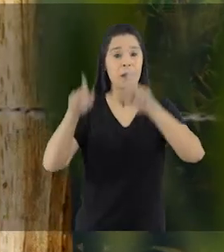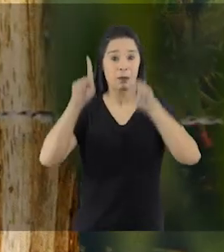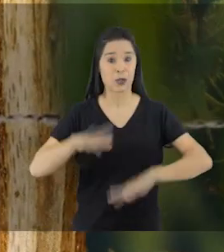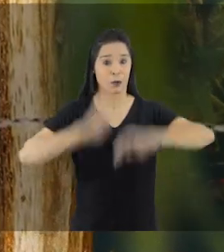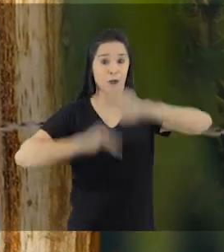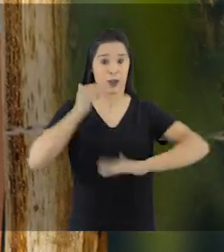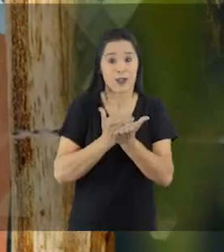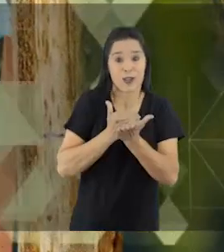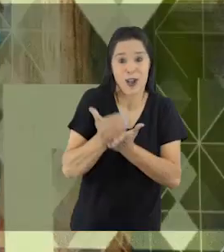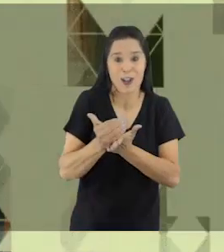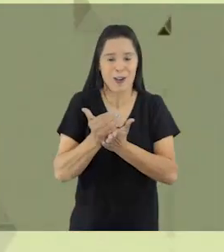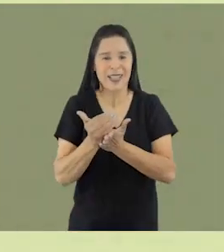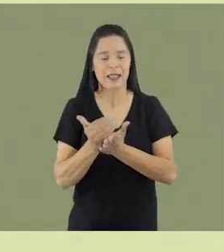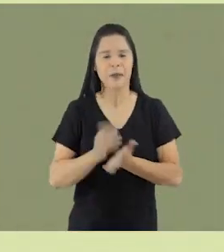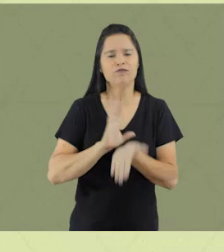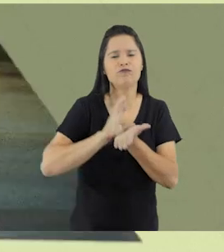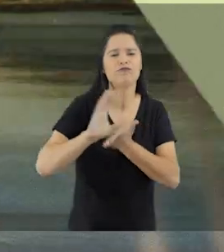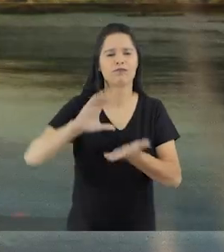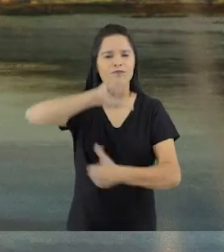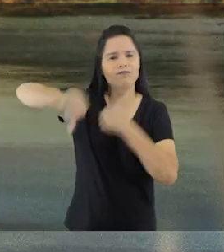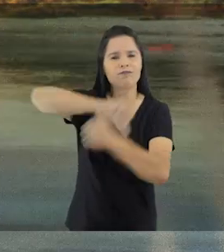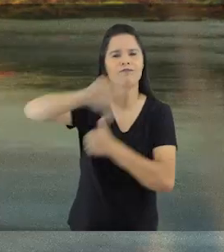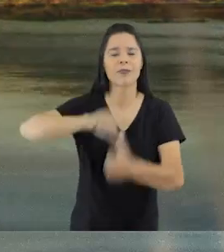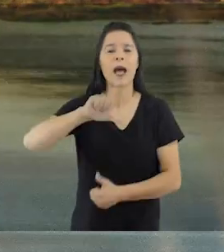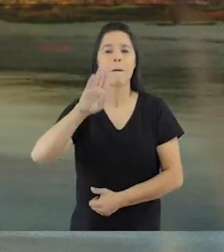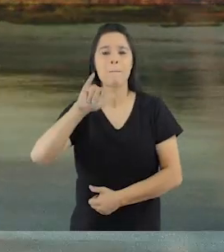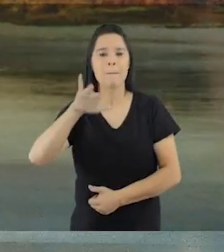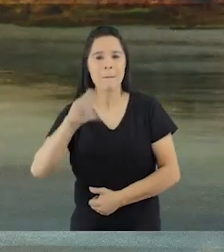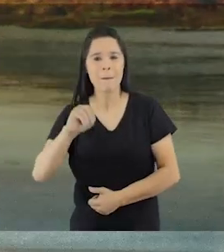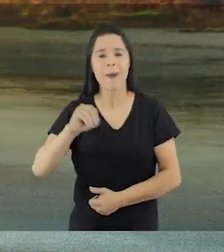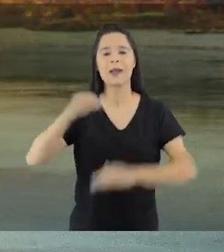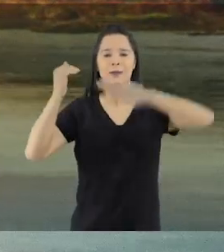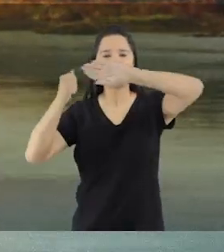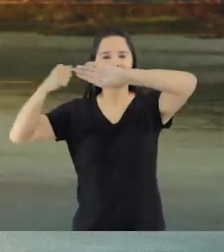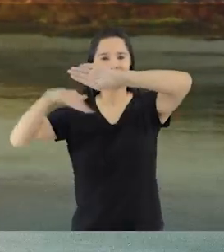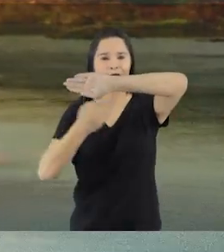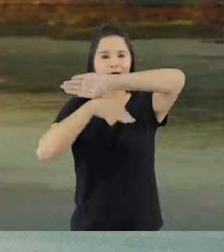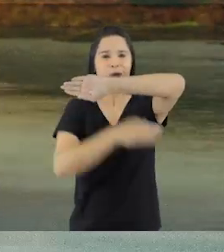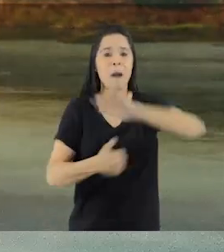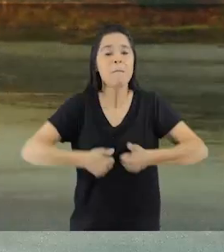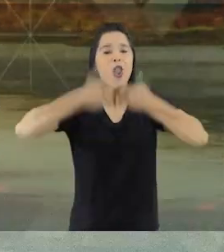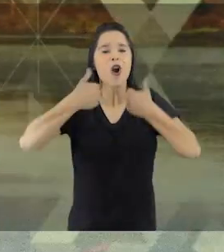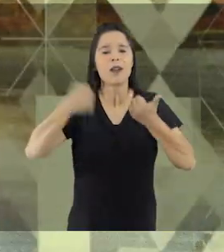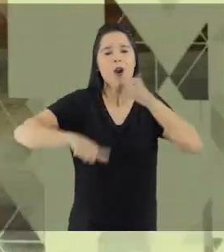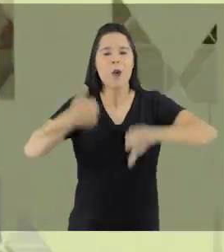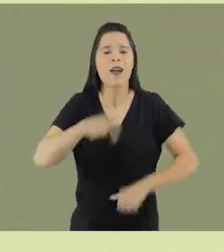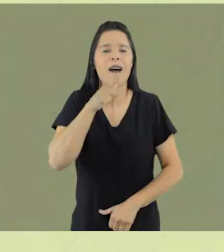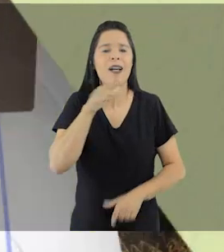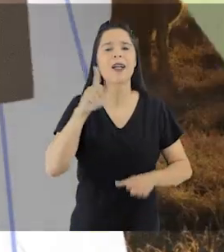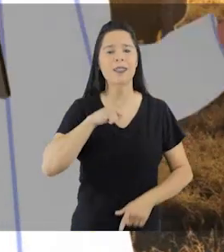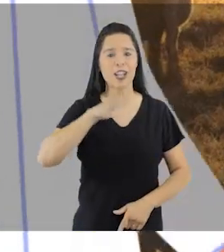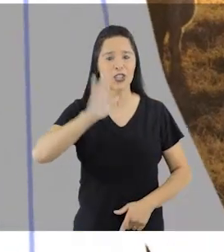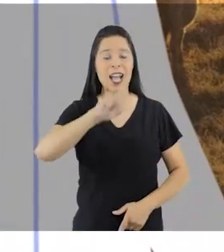rurais para pequenos produtores. Investiu na revitalização de sub-bacias do Rio São Francisco, melhorando a oferta de água.